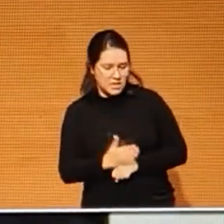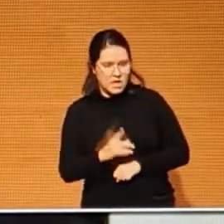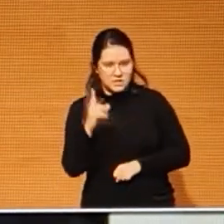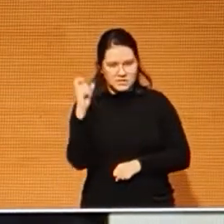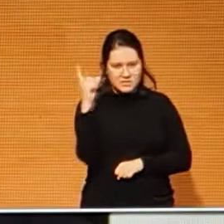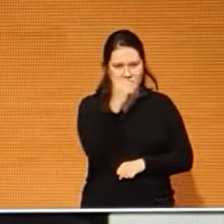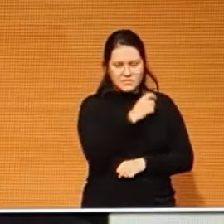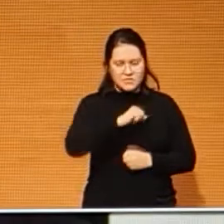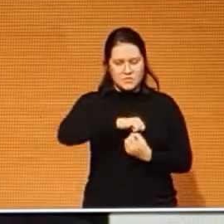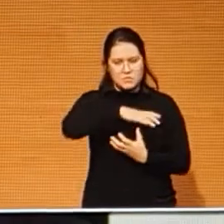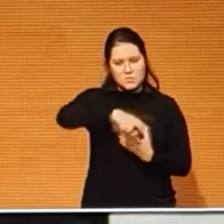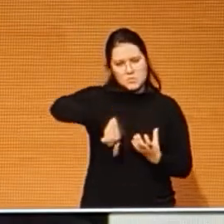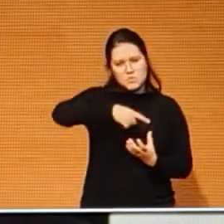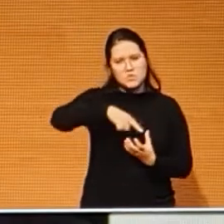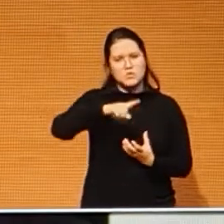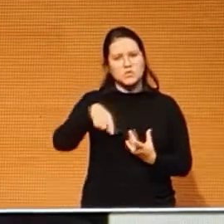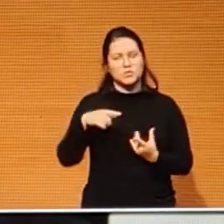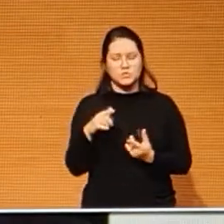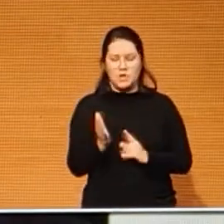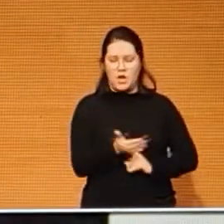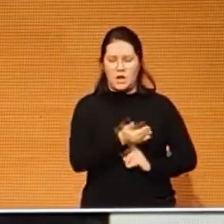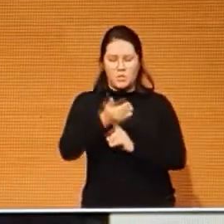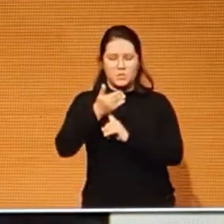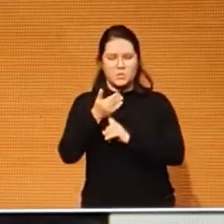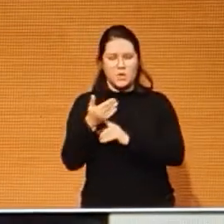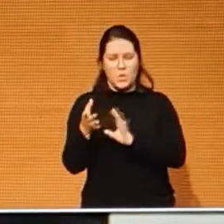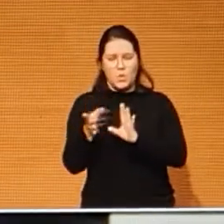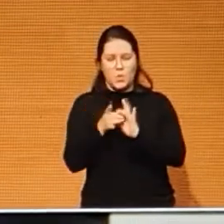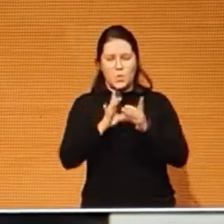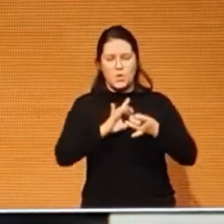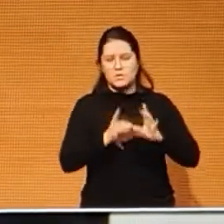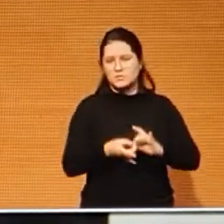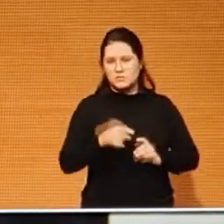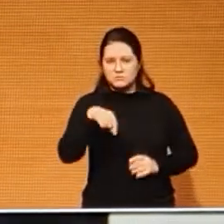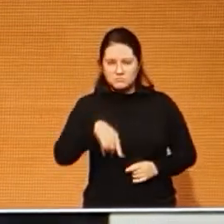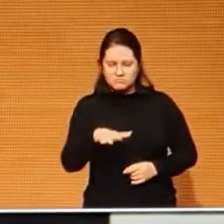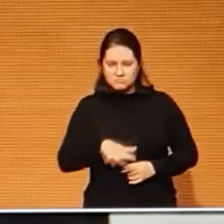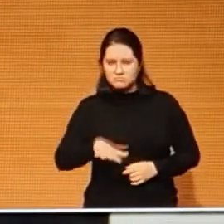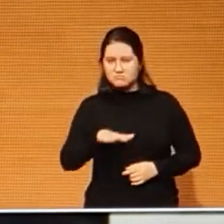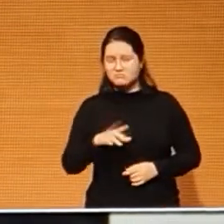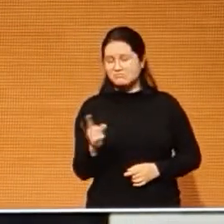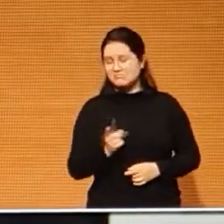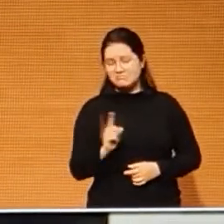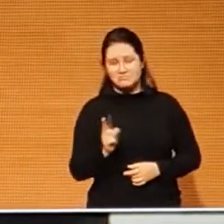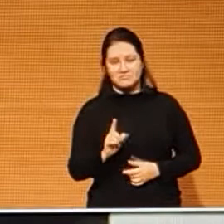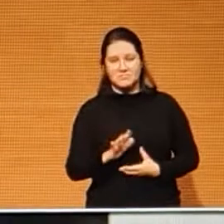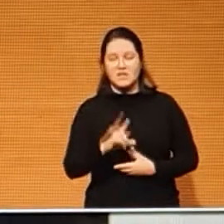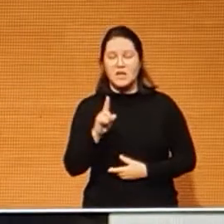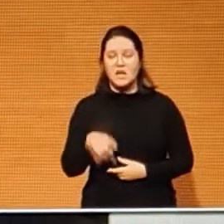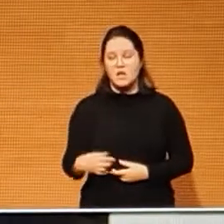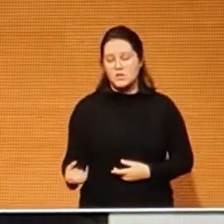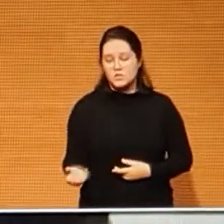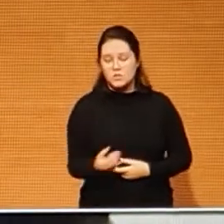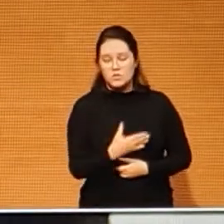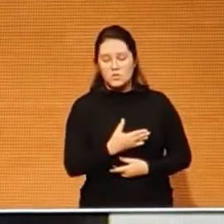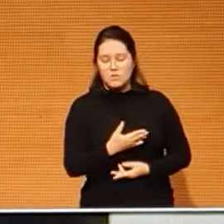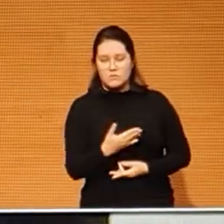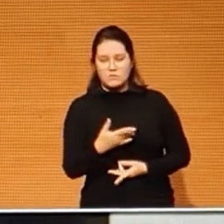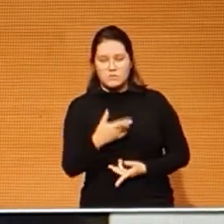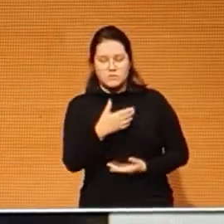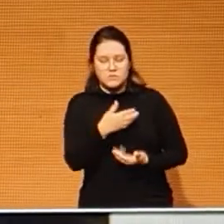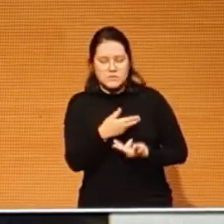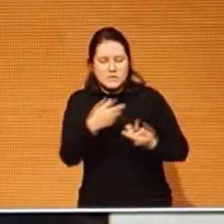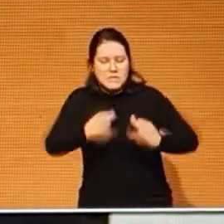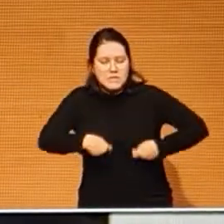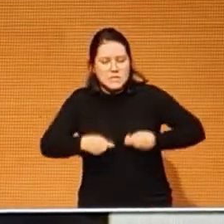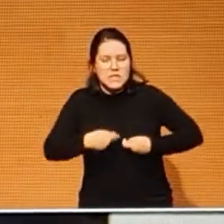cada vez mais eletrônico e conectado, que promove o surgimento de novas necessidades públicas, que torna, de forma